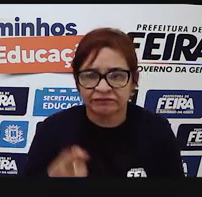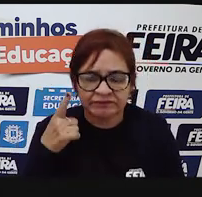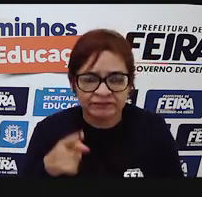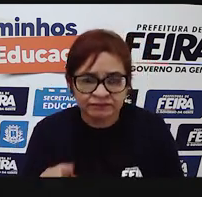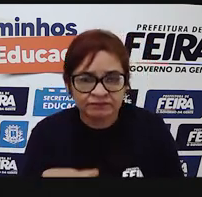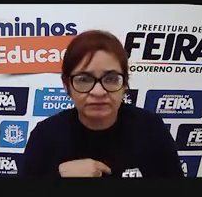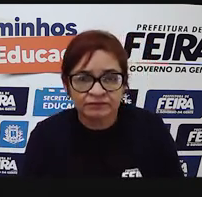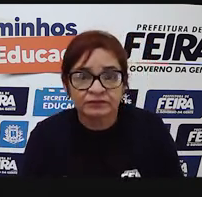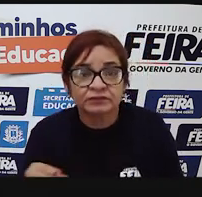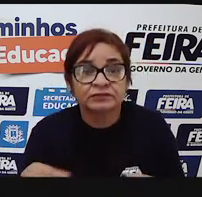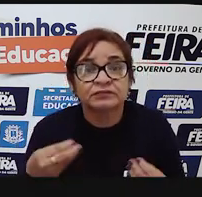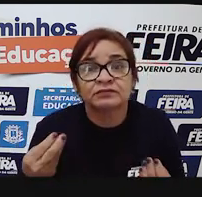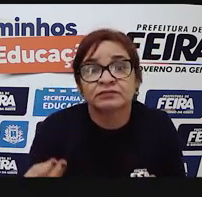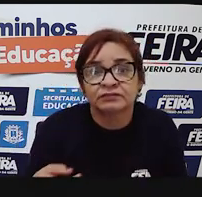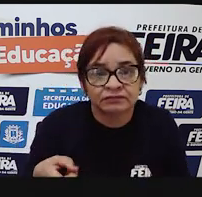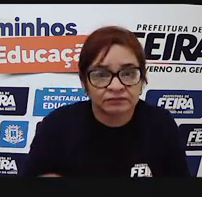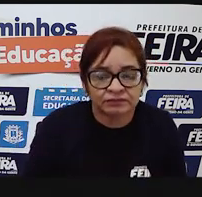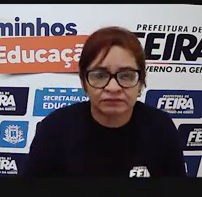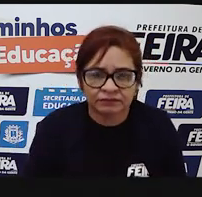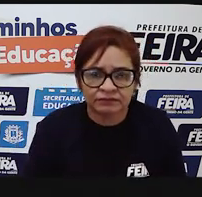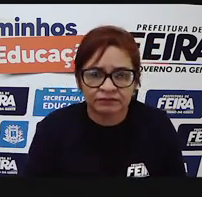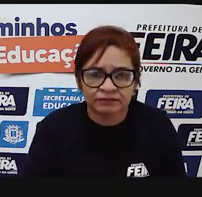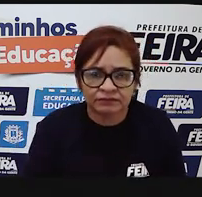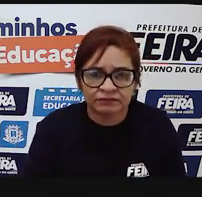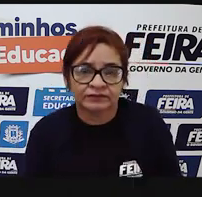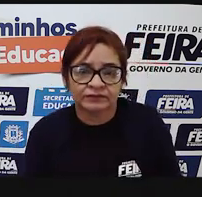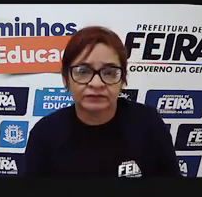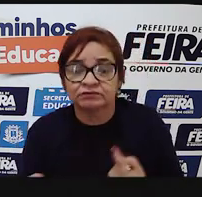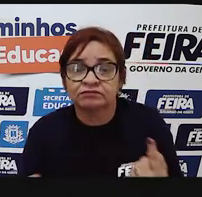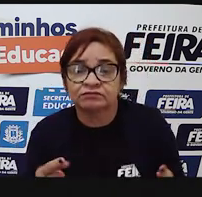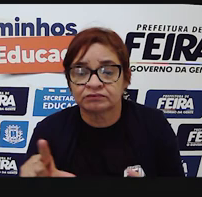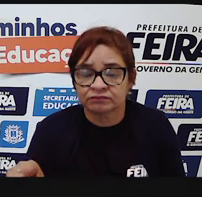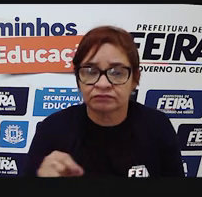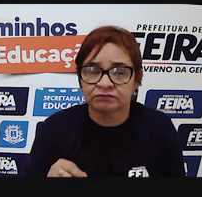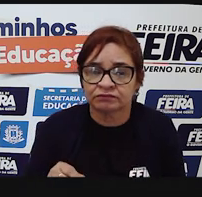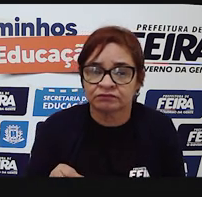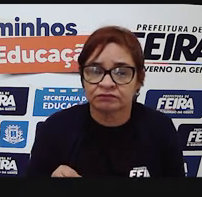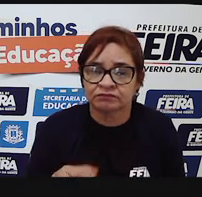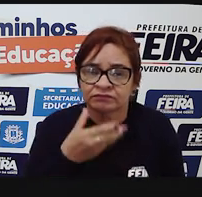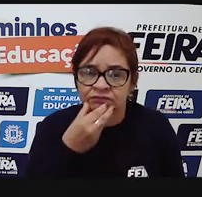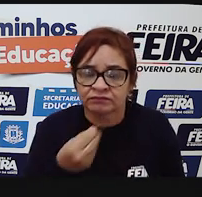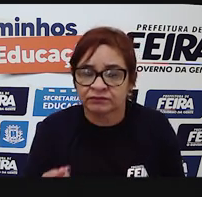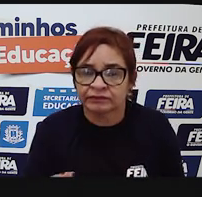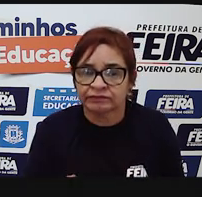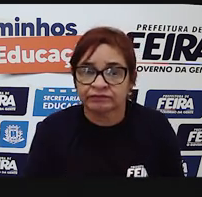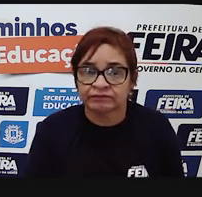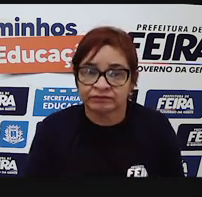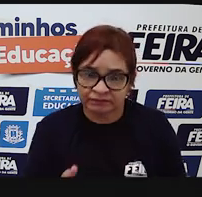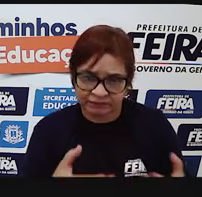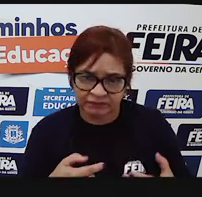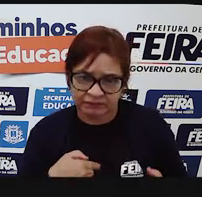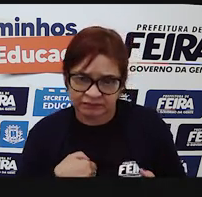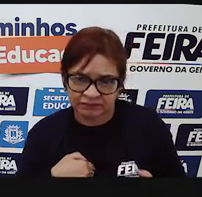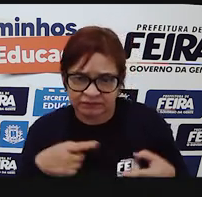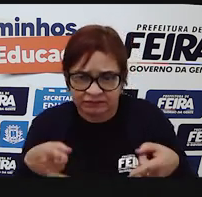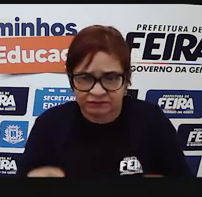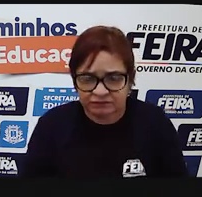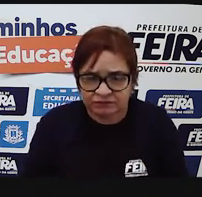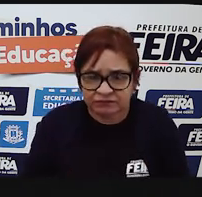Você só não escolheu ainda em que cama você quer deitar. Se é na do Jorginho ou na do Max? Ou será que você quer entrar na minha cama?